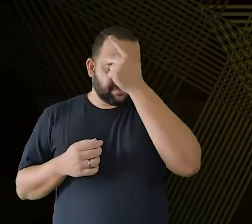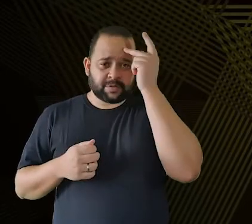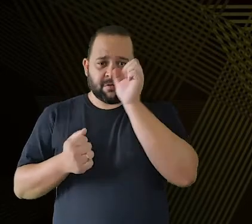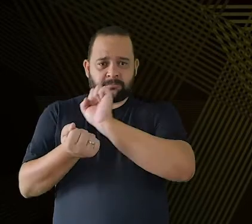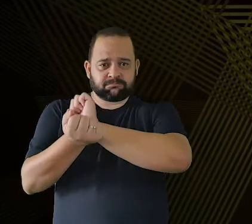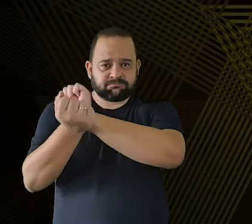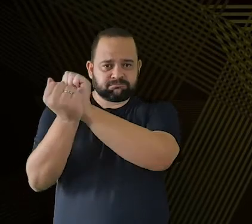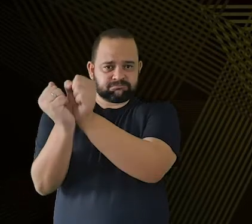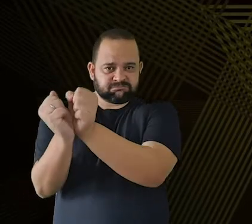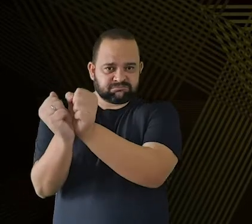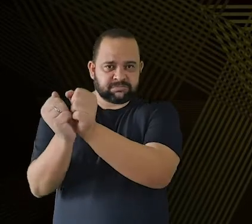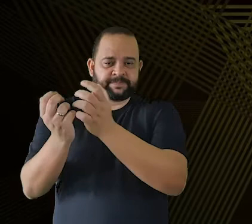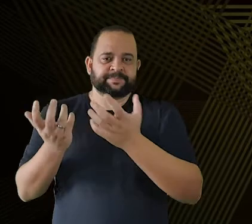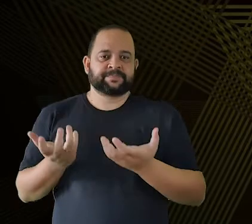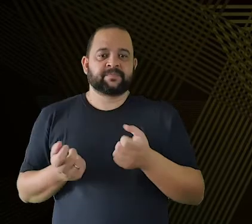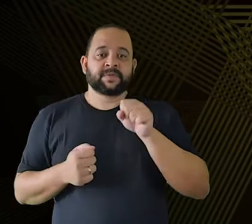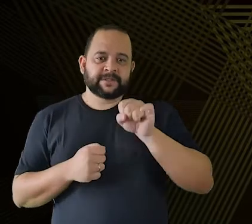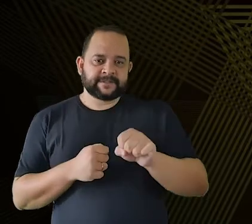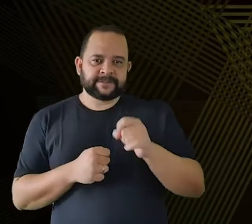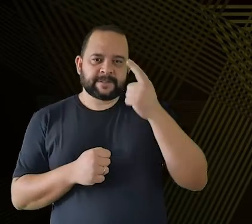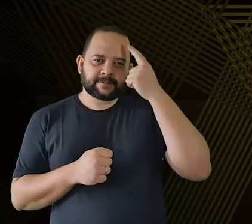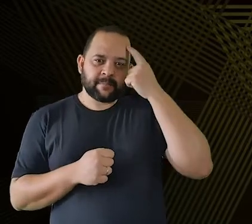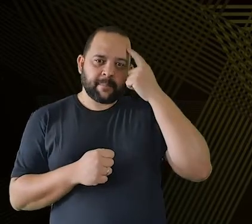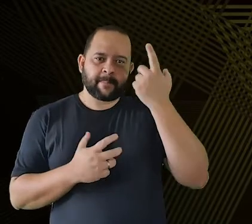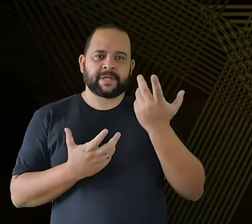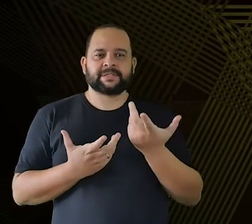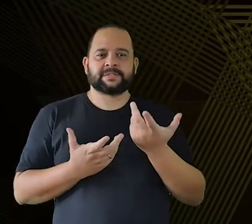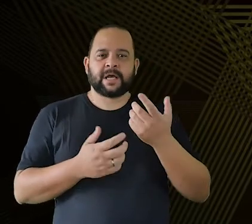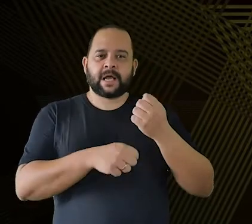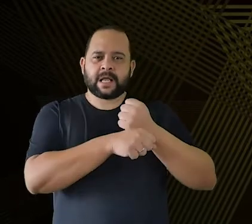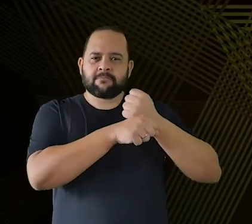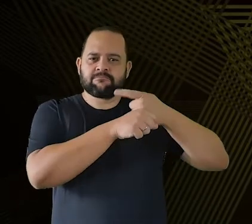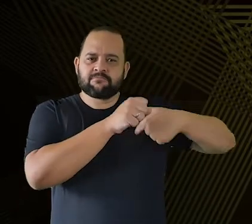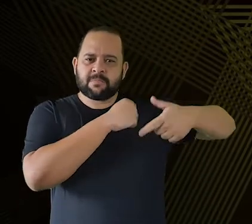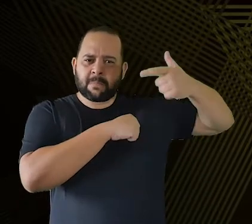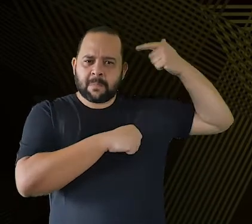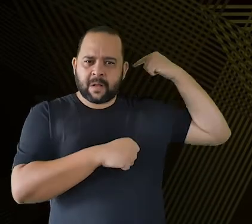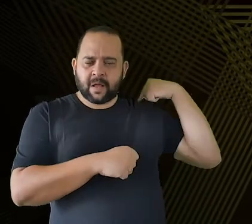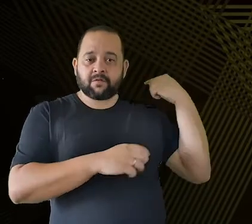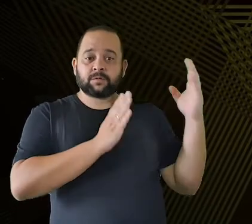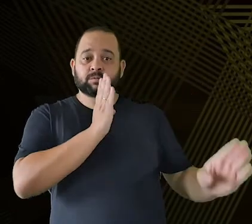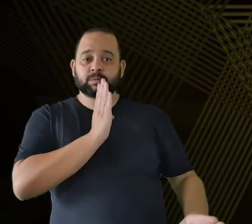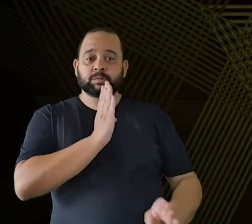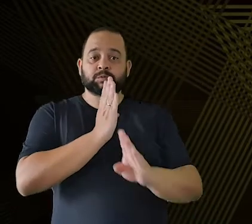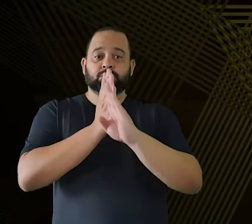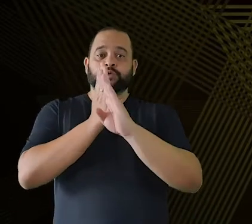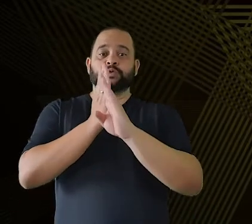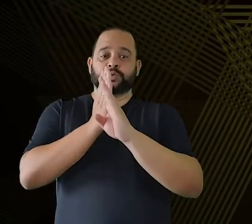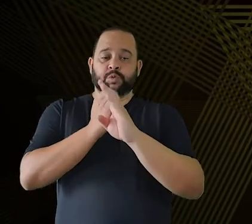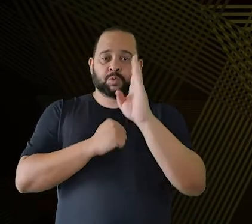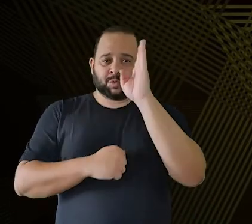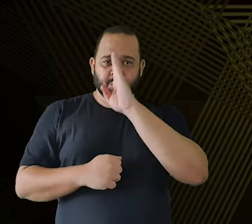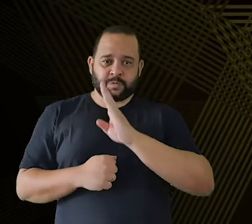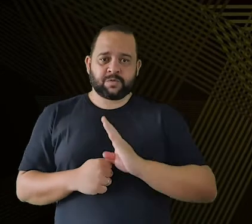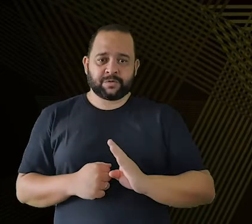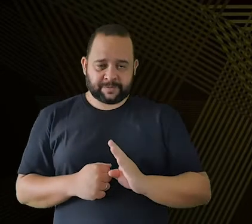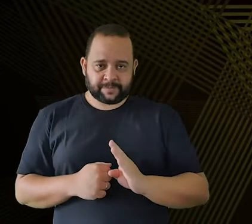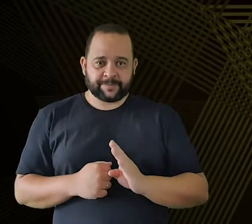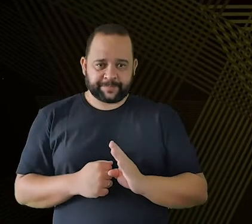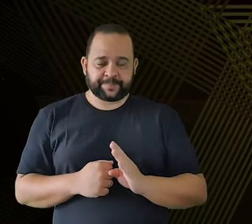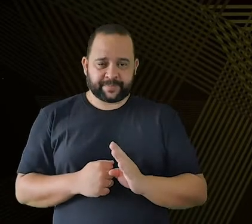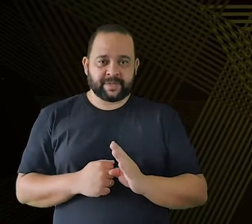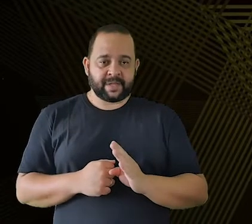escravizados. Se a gente voltar um pouquinho mais ainda, na época do descobrimento, a